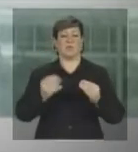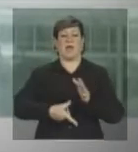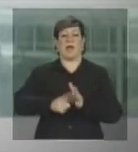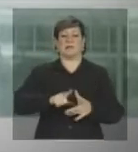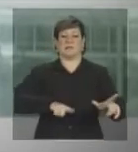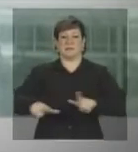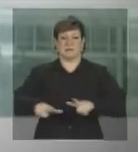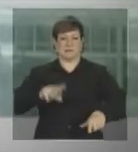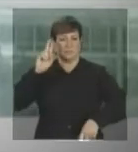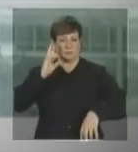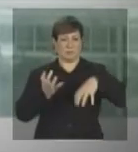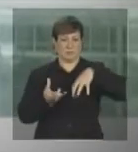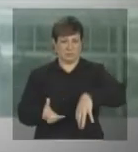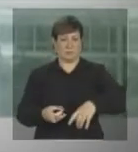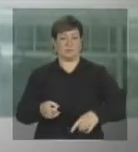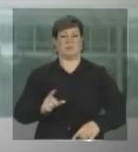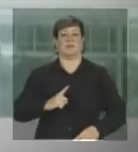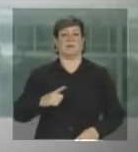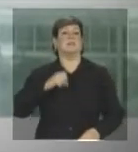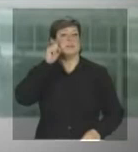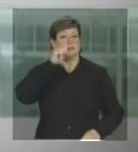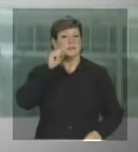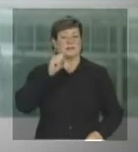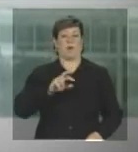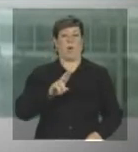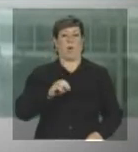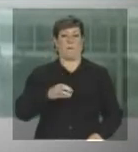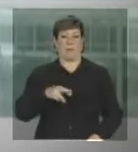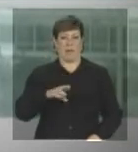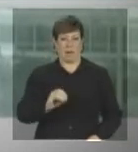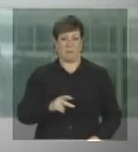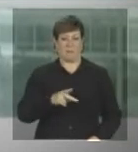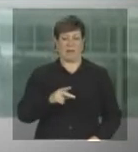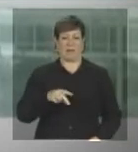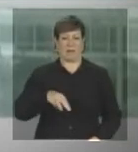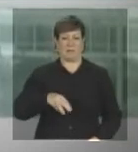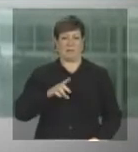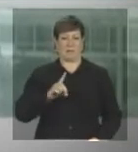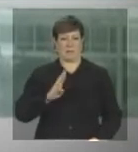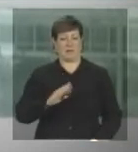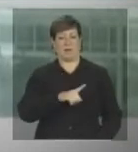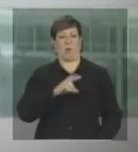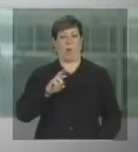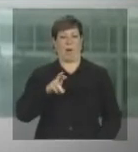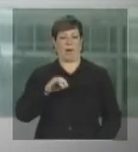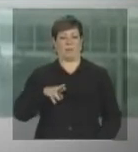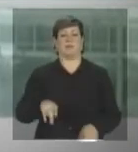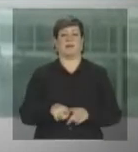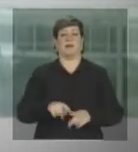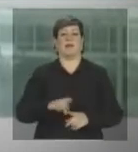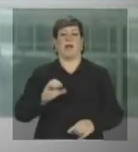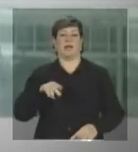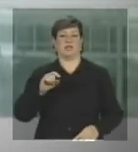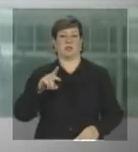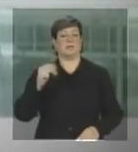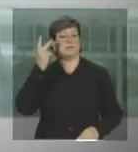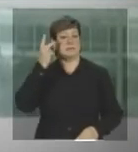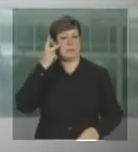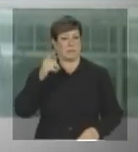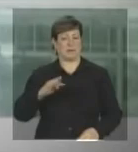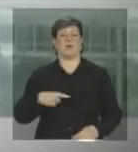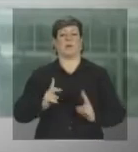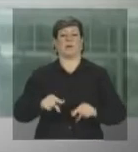lideranças da Câmara e do Senado. O senador Romero Juca, do PMDB de Roraima, e o deputado Cândido Vacareza, do PT de São Paulo.